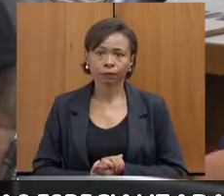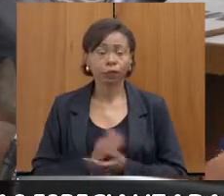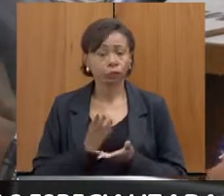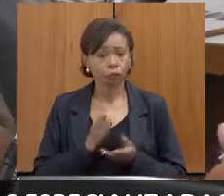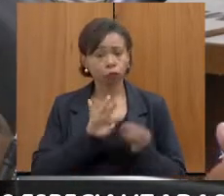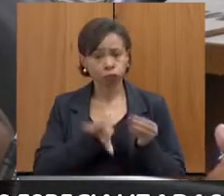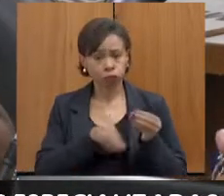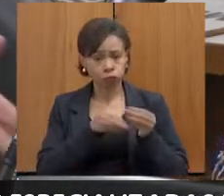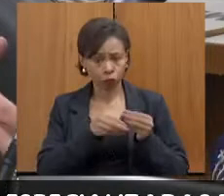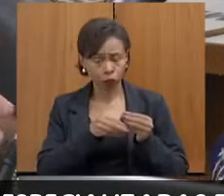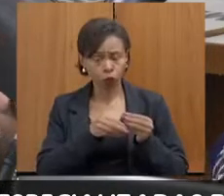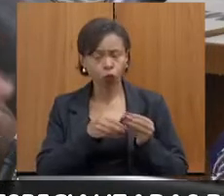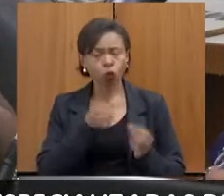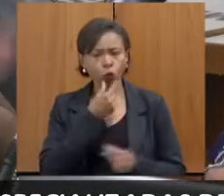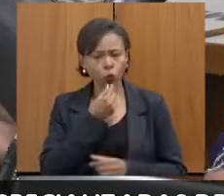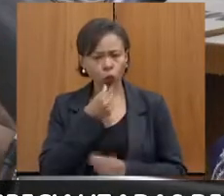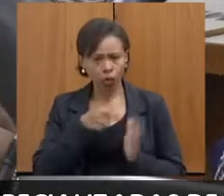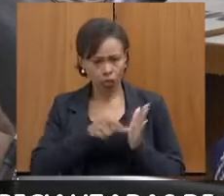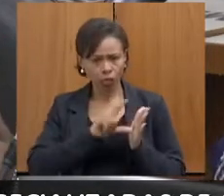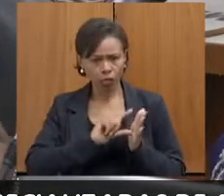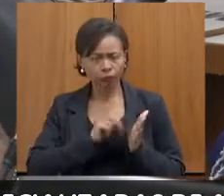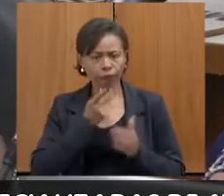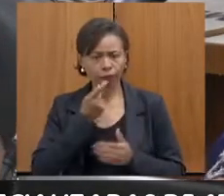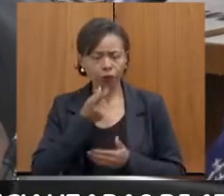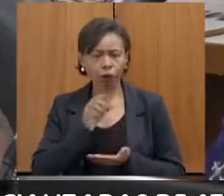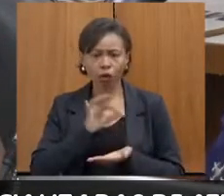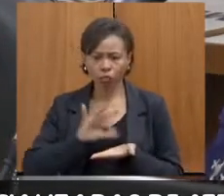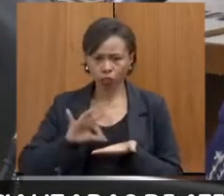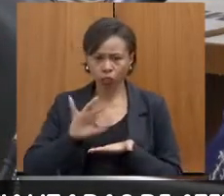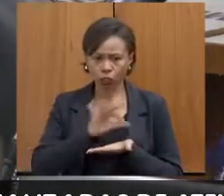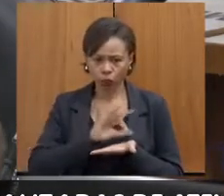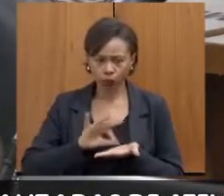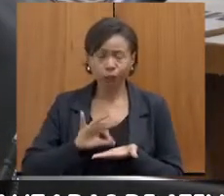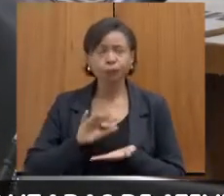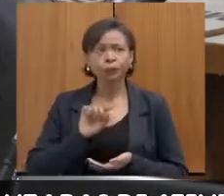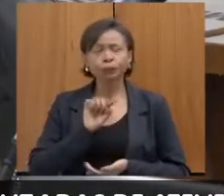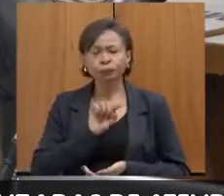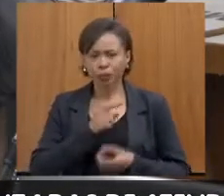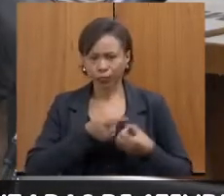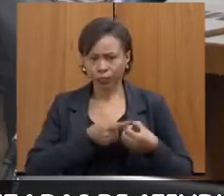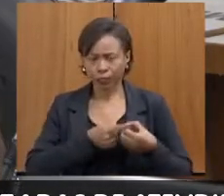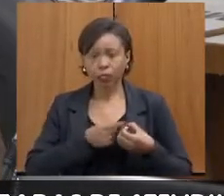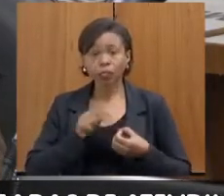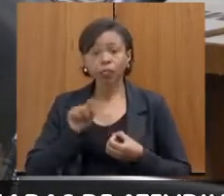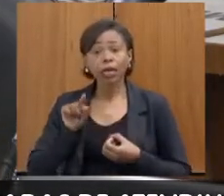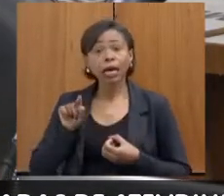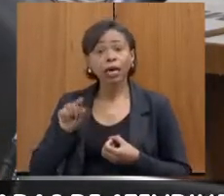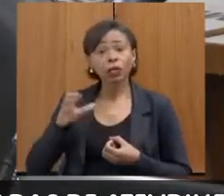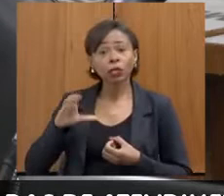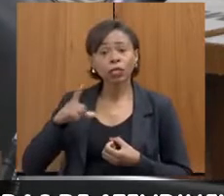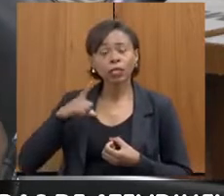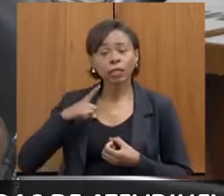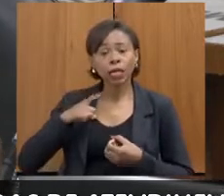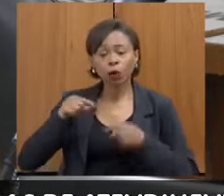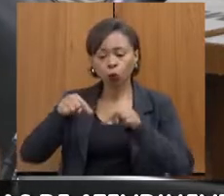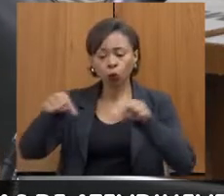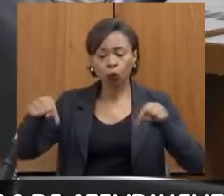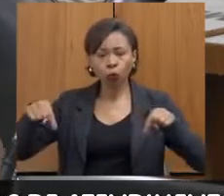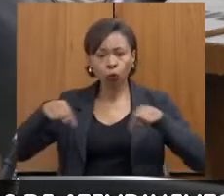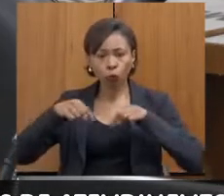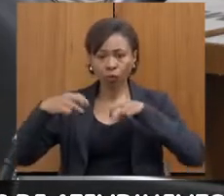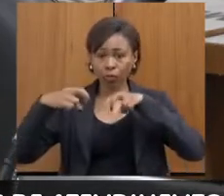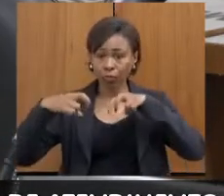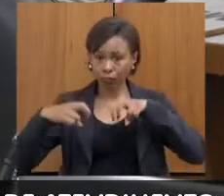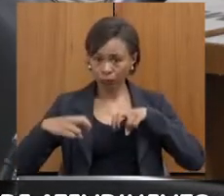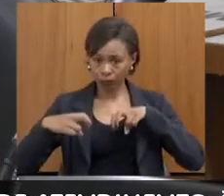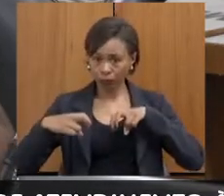acrescentando um pouco mais, a senhora Diamantina, no caso, gente tem uma recepção, Felipe, onde faz uma triagem, só que não é feito lá.